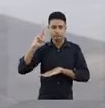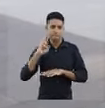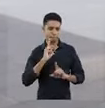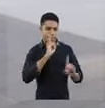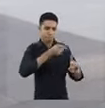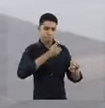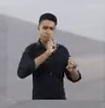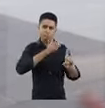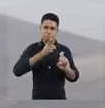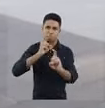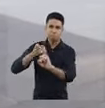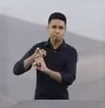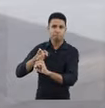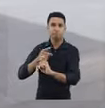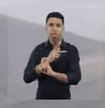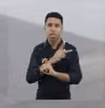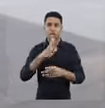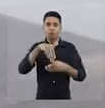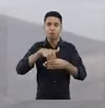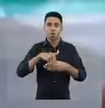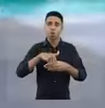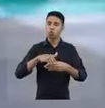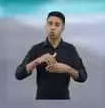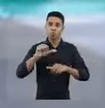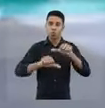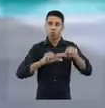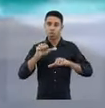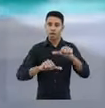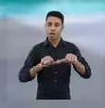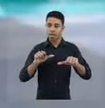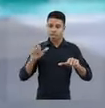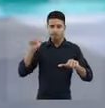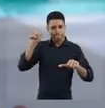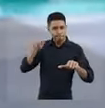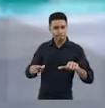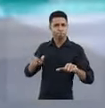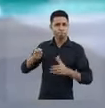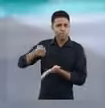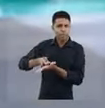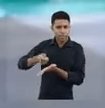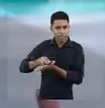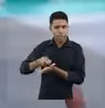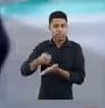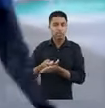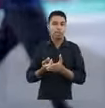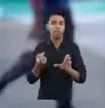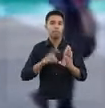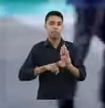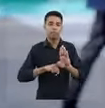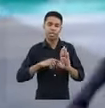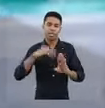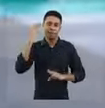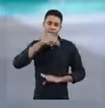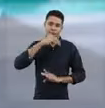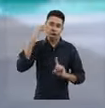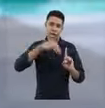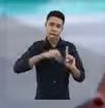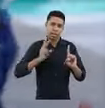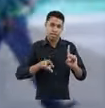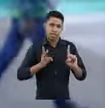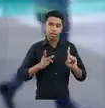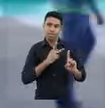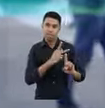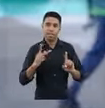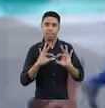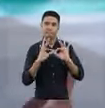aquele trabalhador a mudar a sua orientação do voto Isso torna aquele trabalhador ainda mais vulnerável porque ele depende daquela relação de trabalho